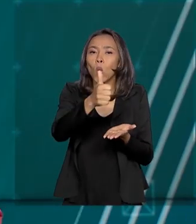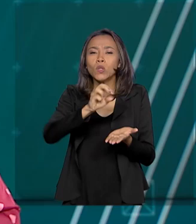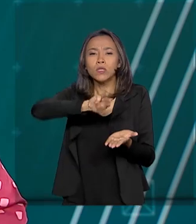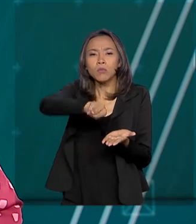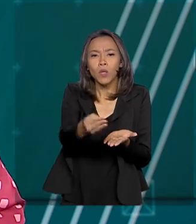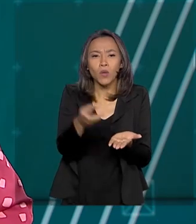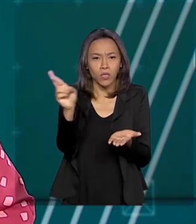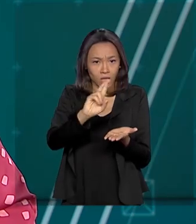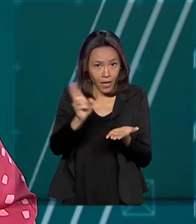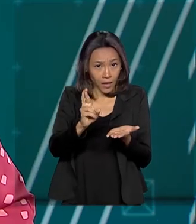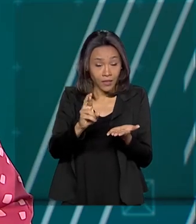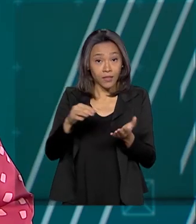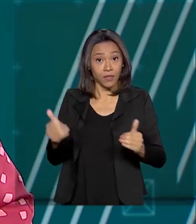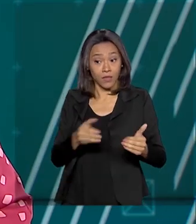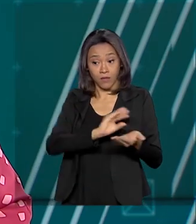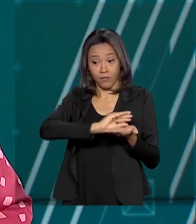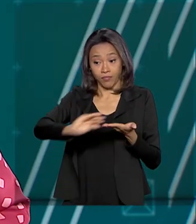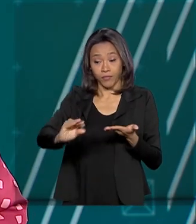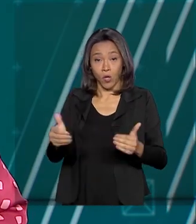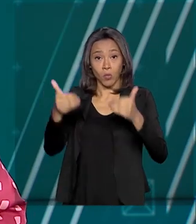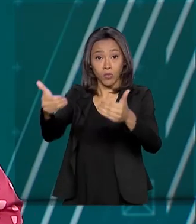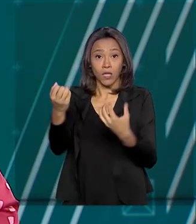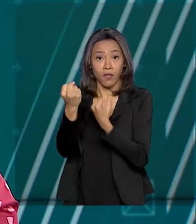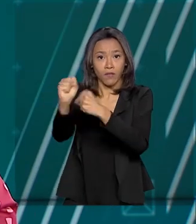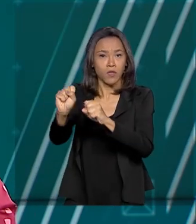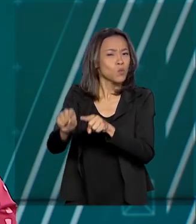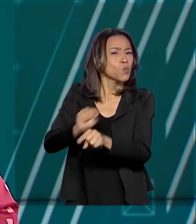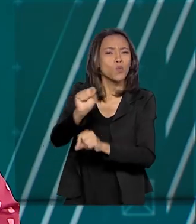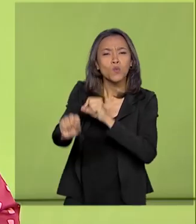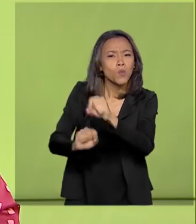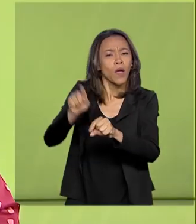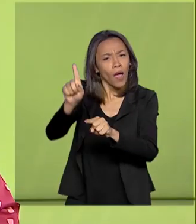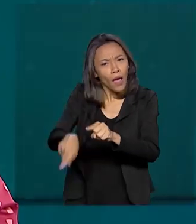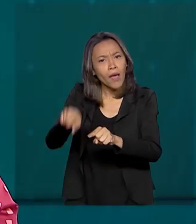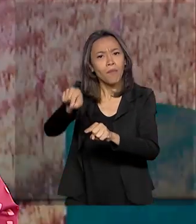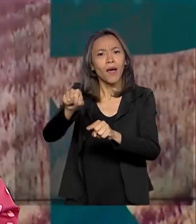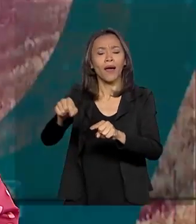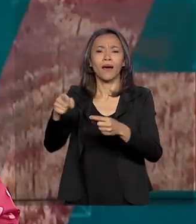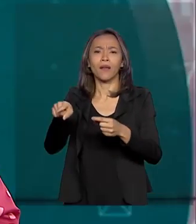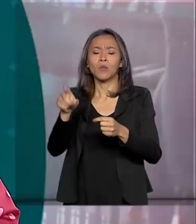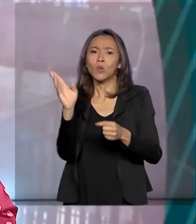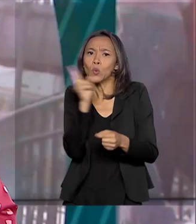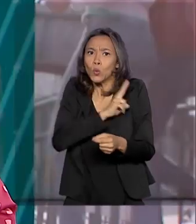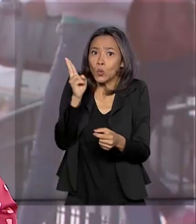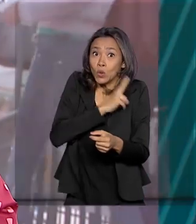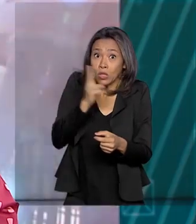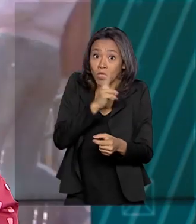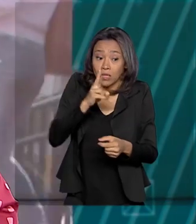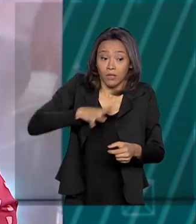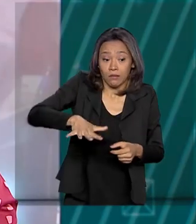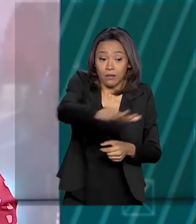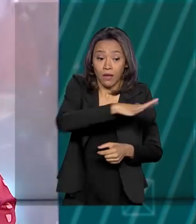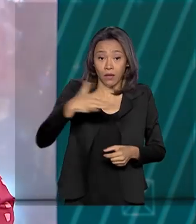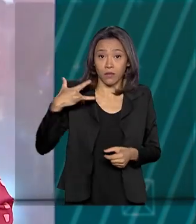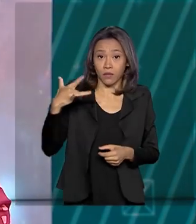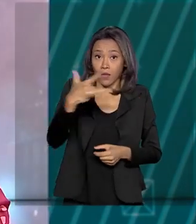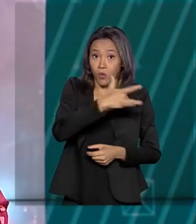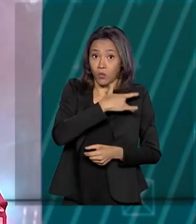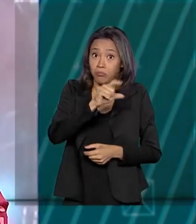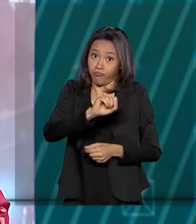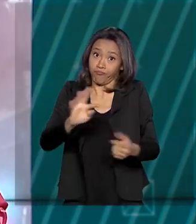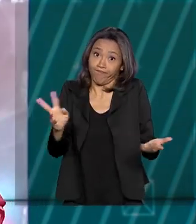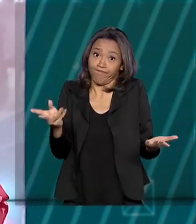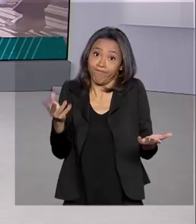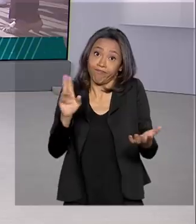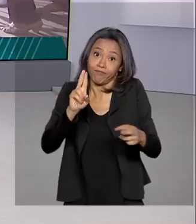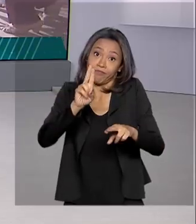ao Ministério da Defesa. O repasse é para custear ações de enfrentamento de emergência de saúde pública provocada pelo